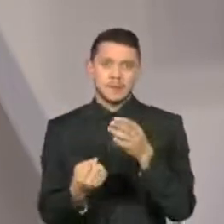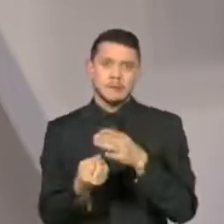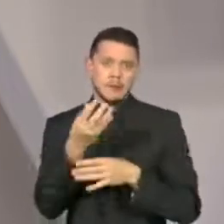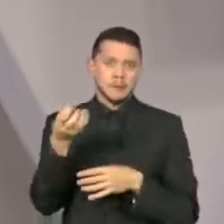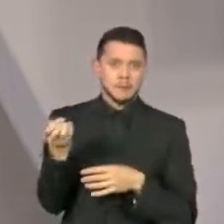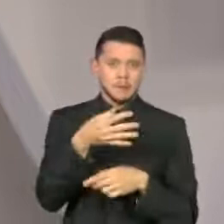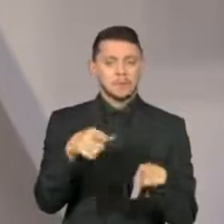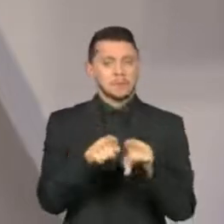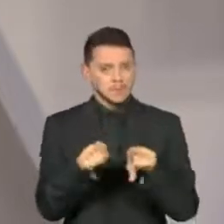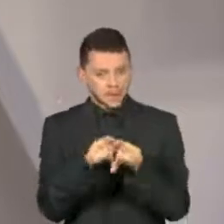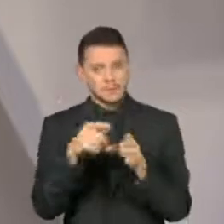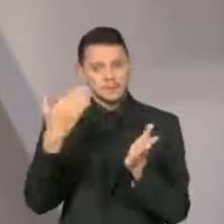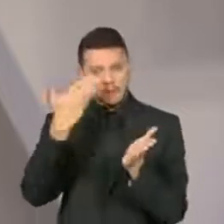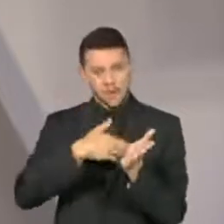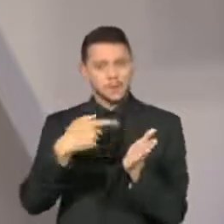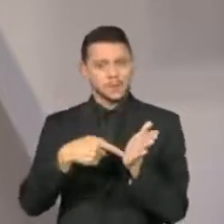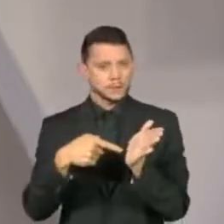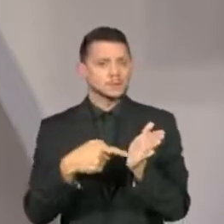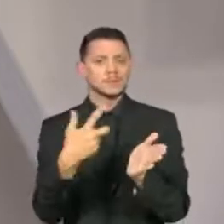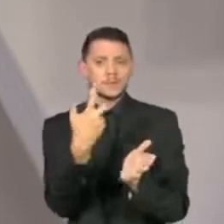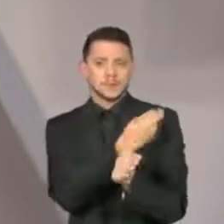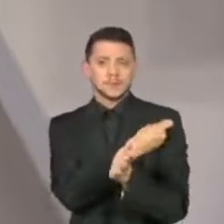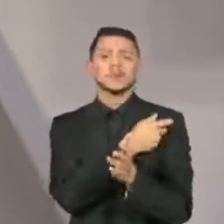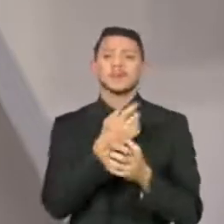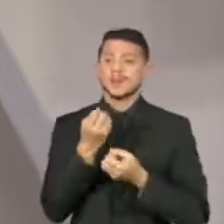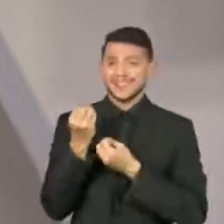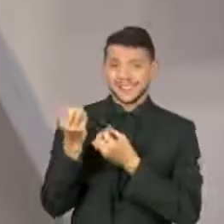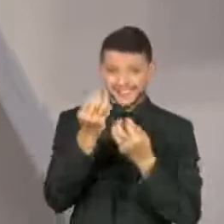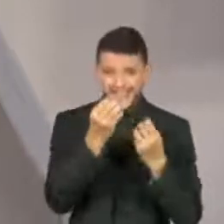todos os dados dos brasileiros vacinados já foram recuperados.